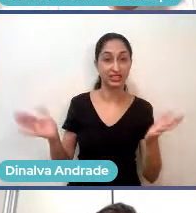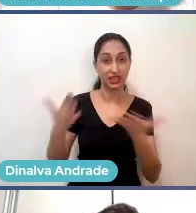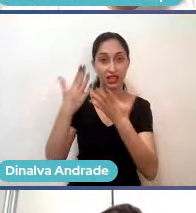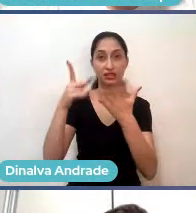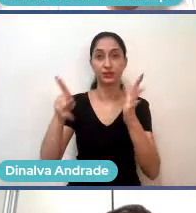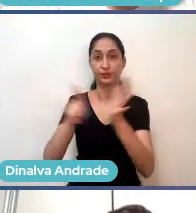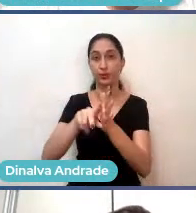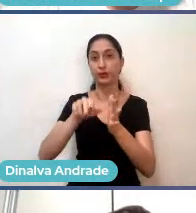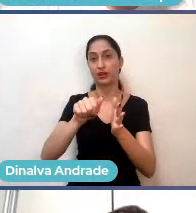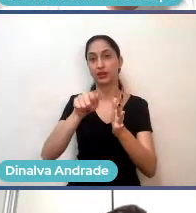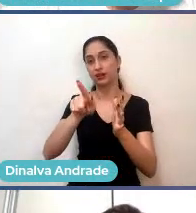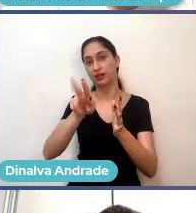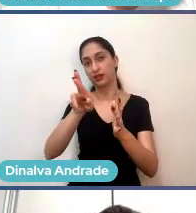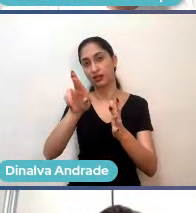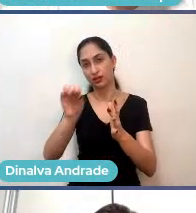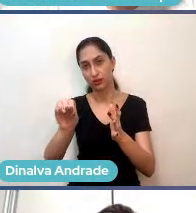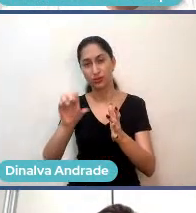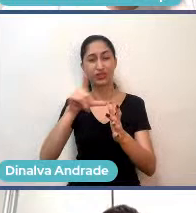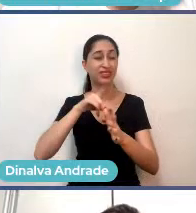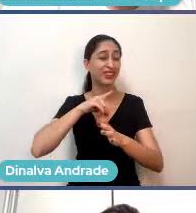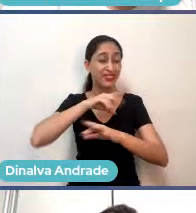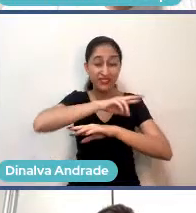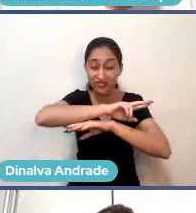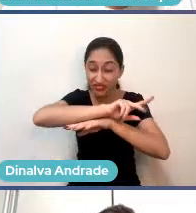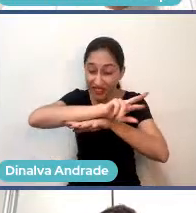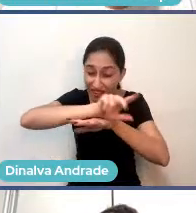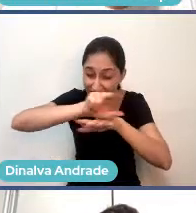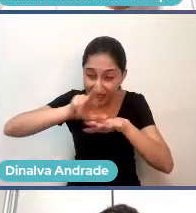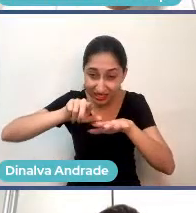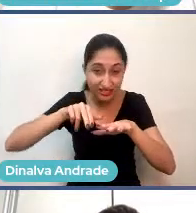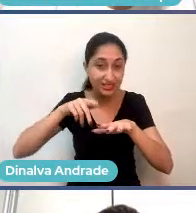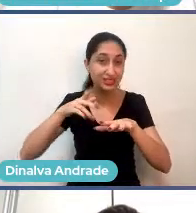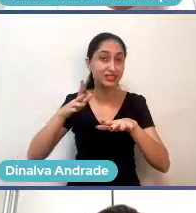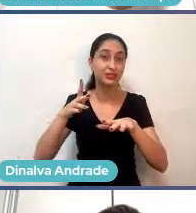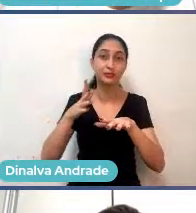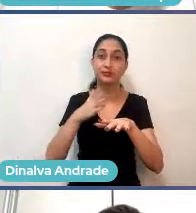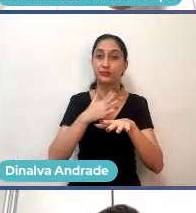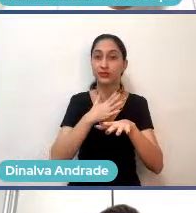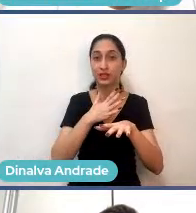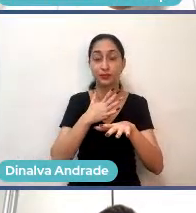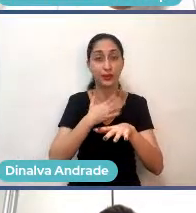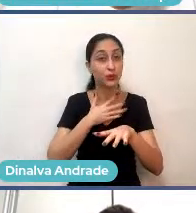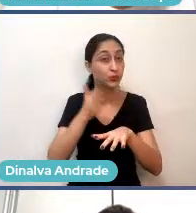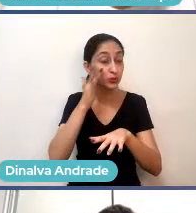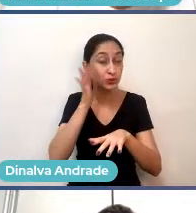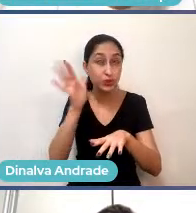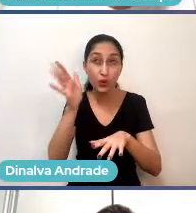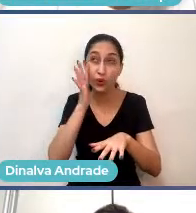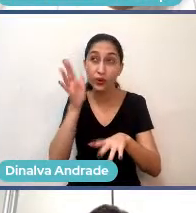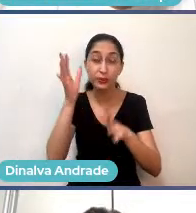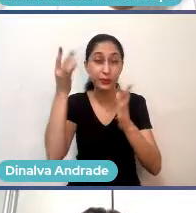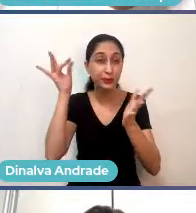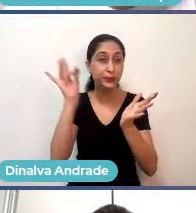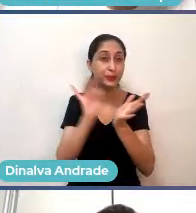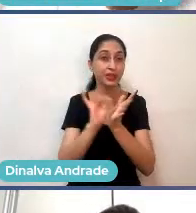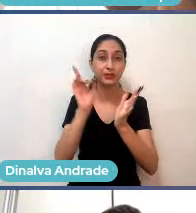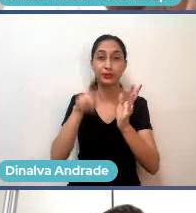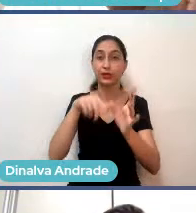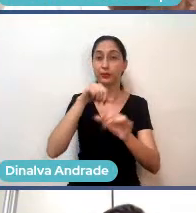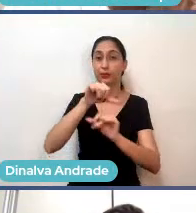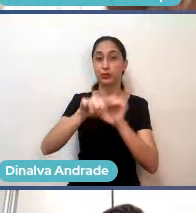Tem uma demanda gigante, meu foco muito forte é na Mundo do Mundo agora. E aí, assim, mas